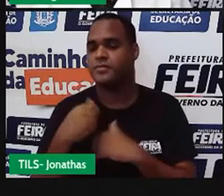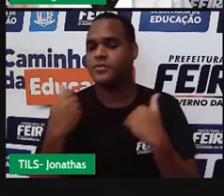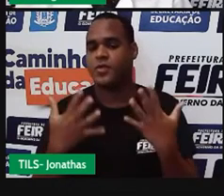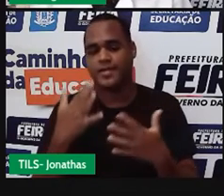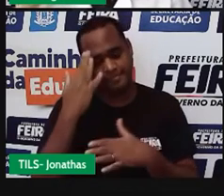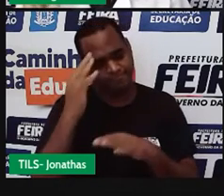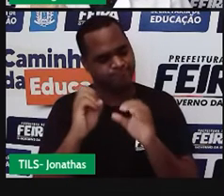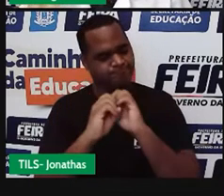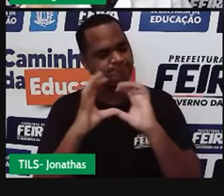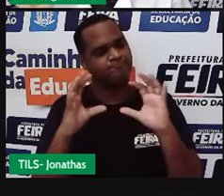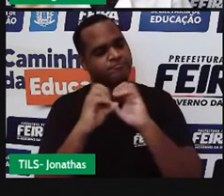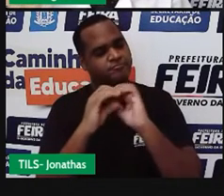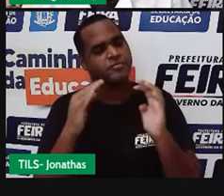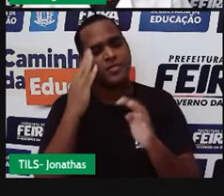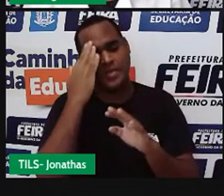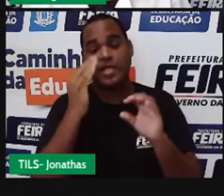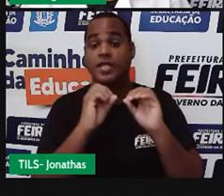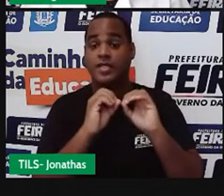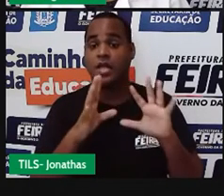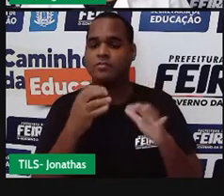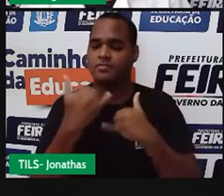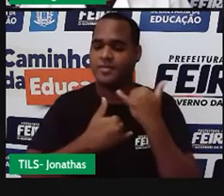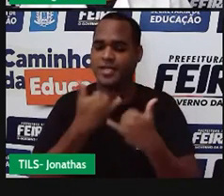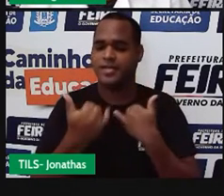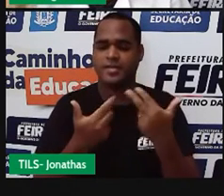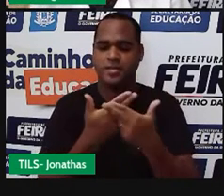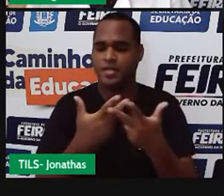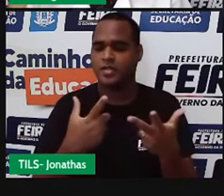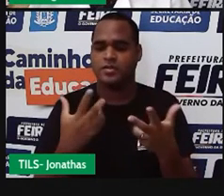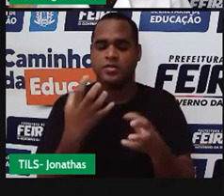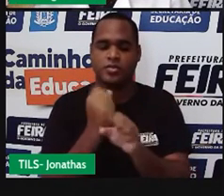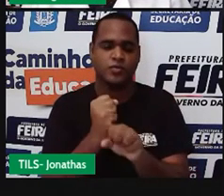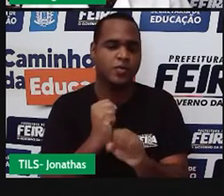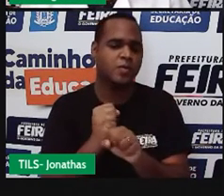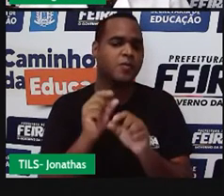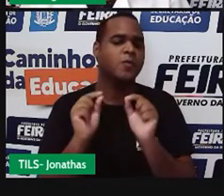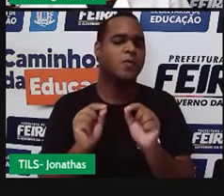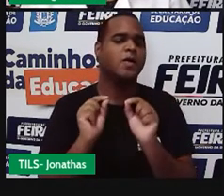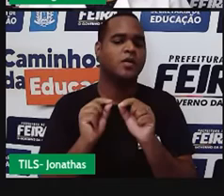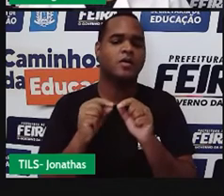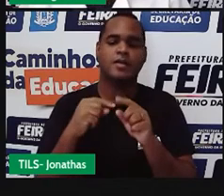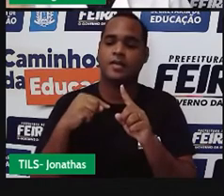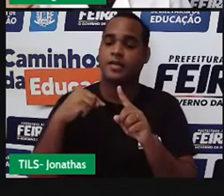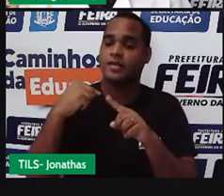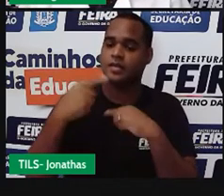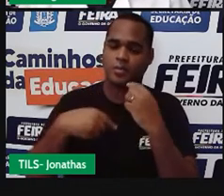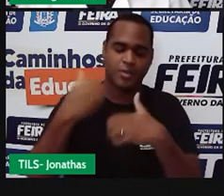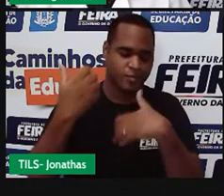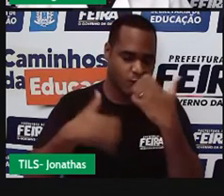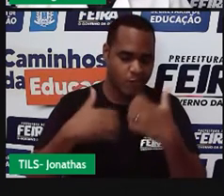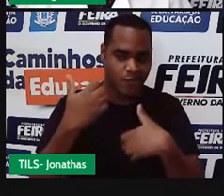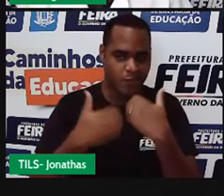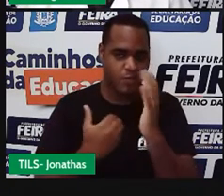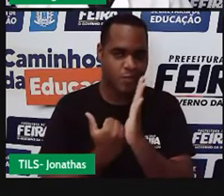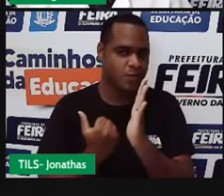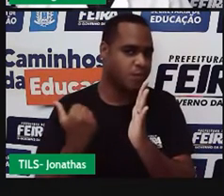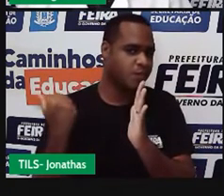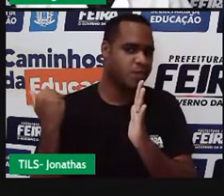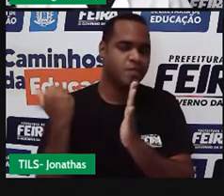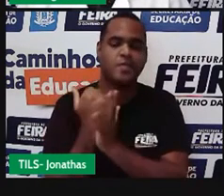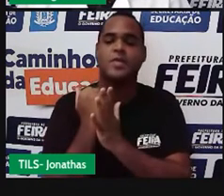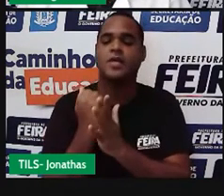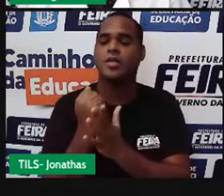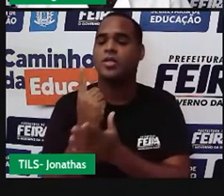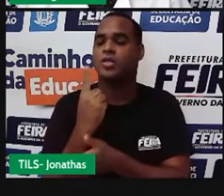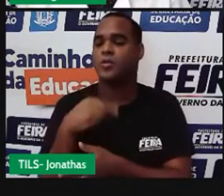quantos brinquedos tem no total. E depois, professor, depois a gente